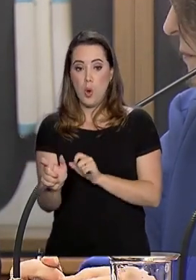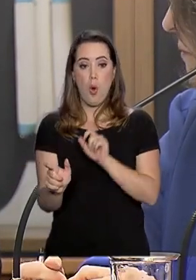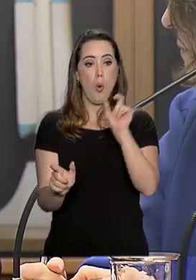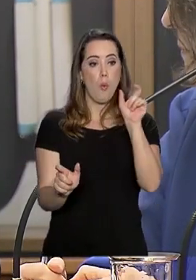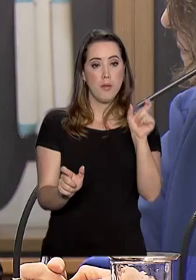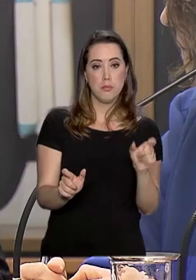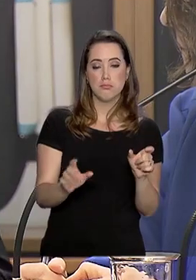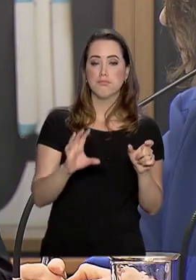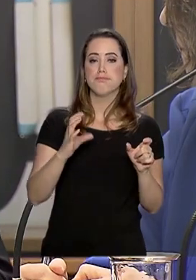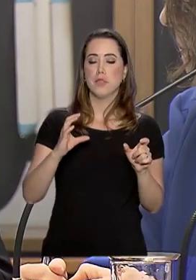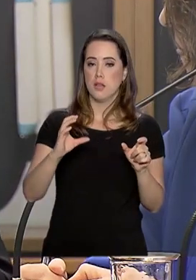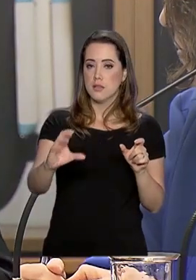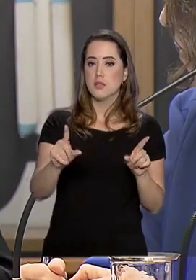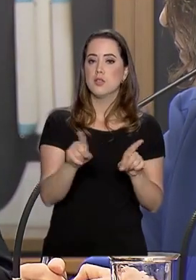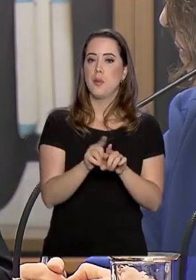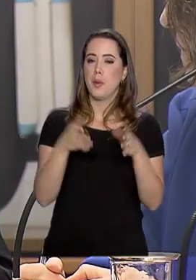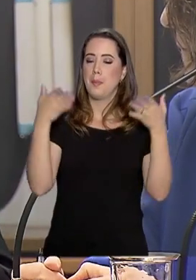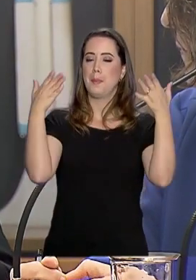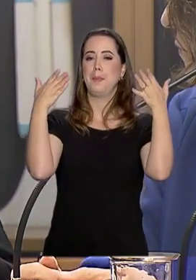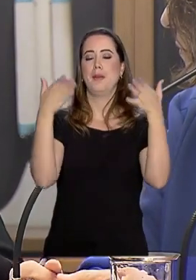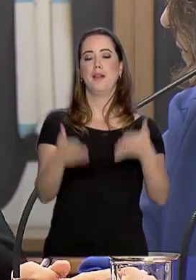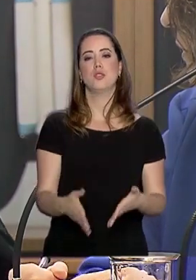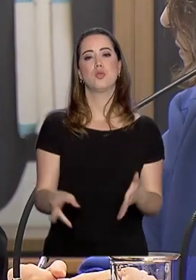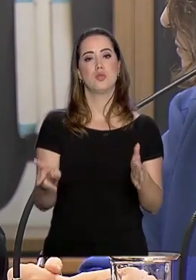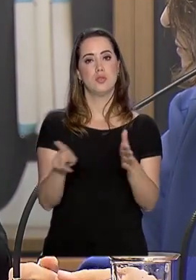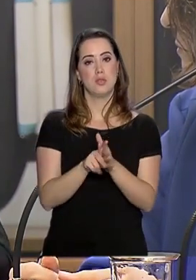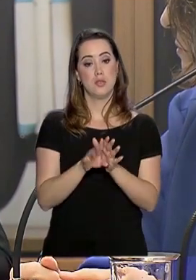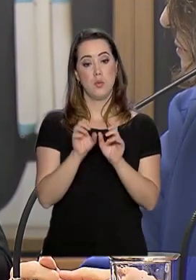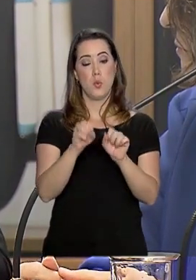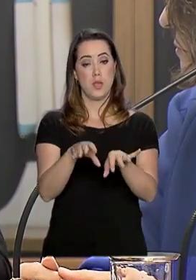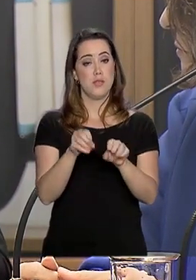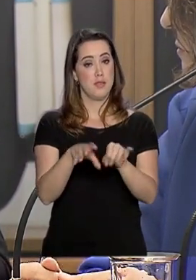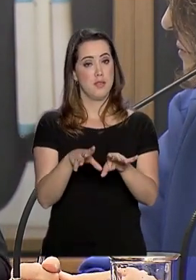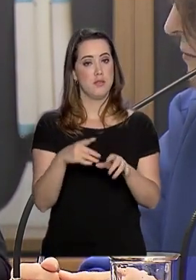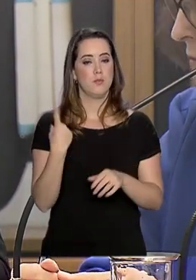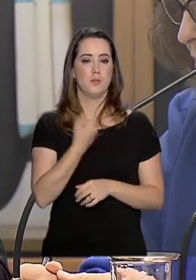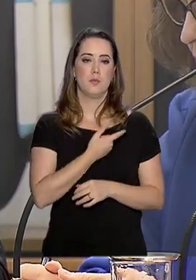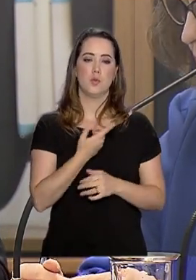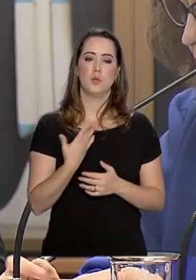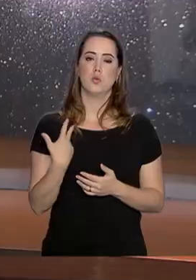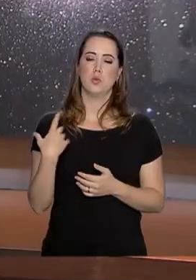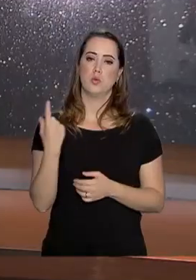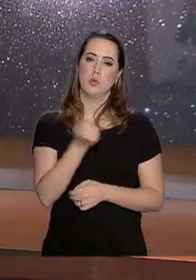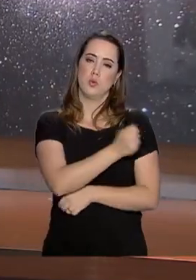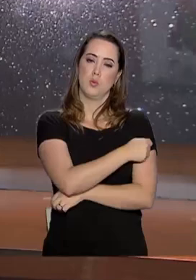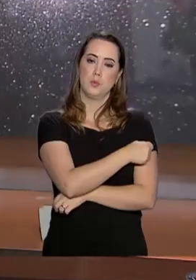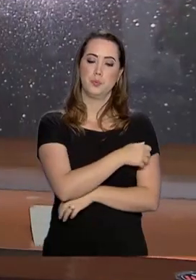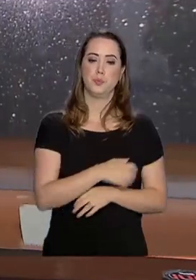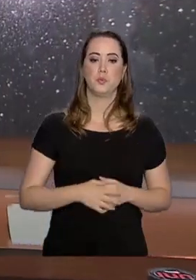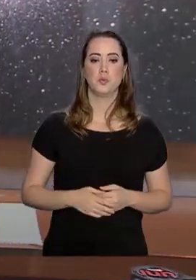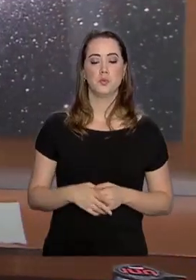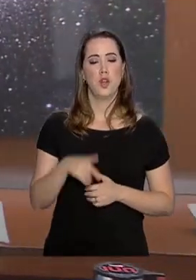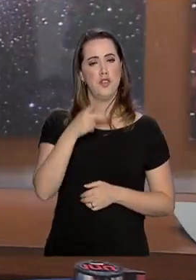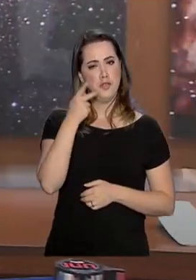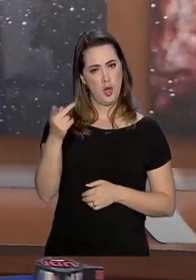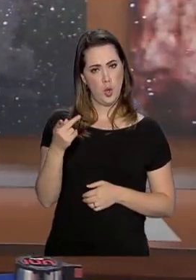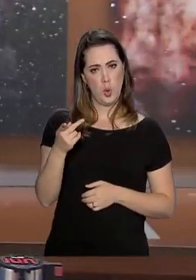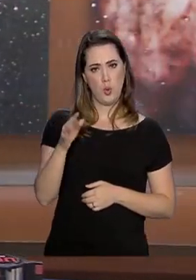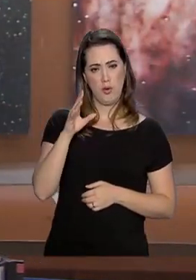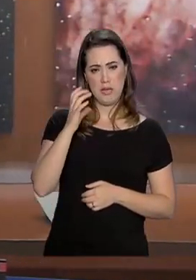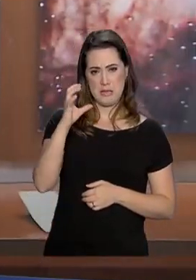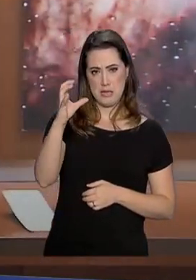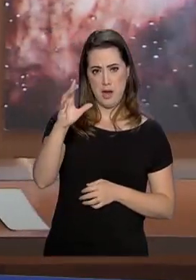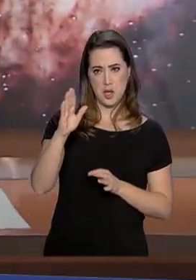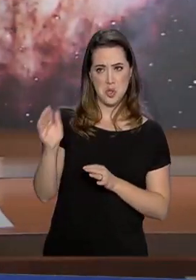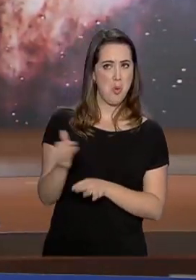cientista, também faça parte da formação dos nossos alunos. Quem disse que ciência é coisa do